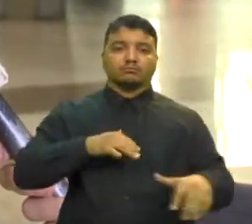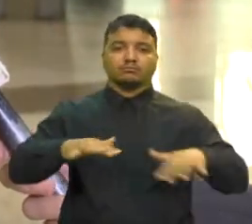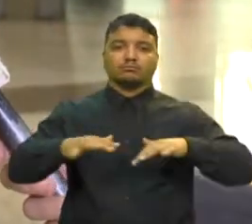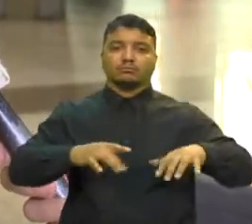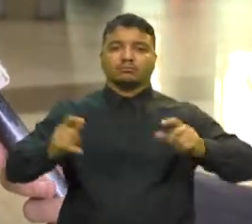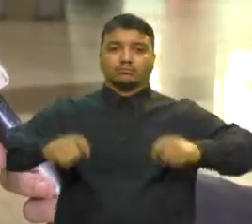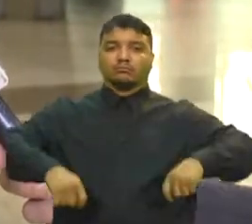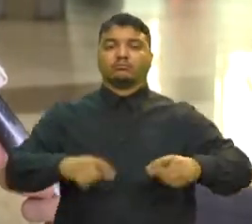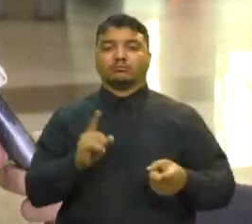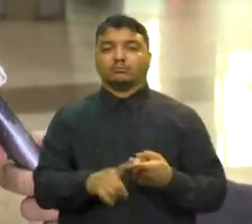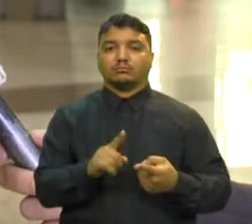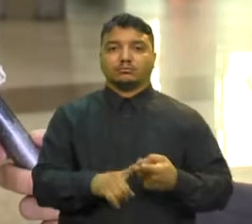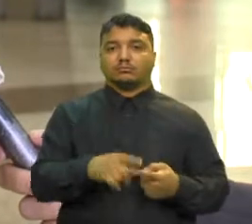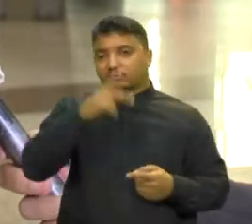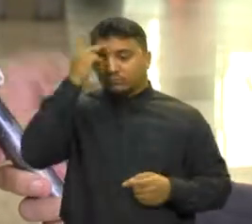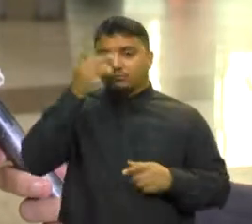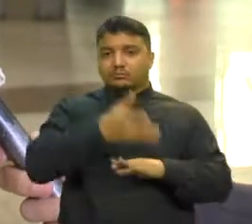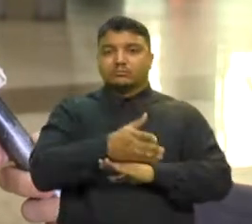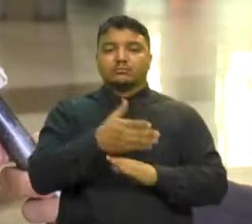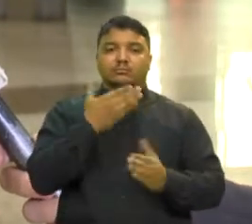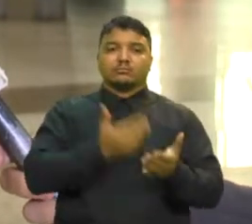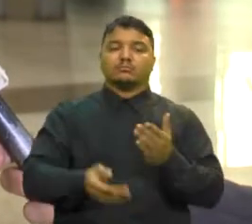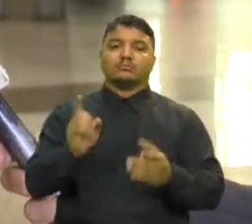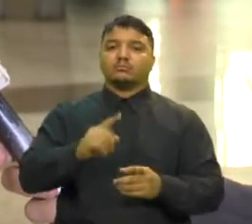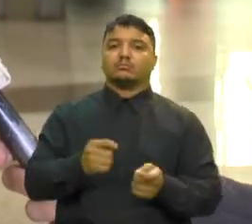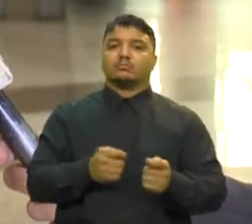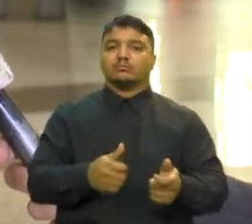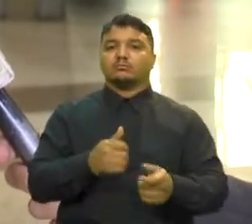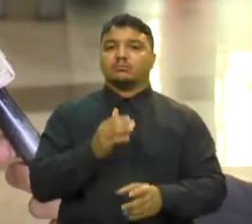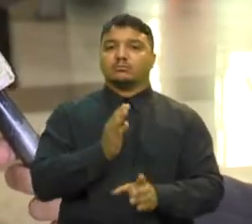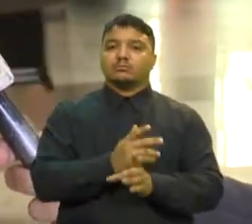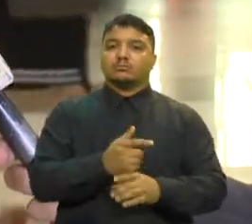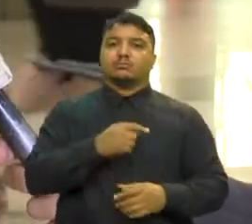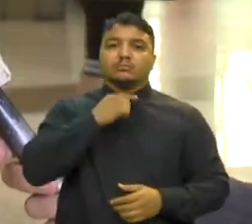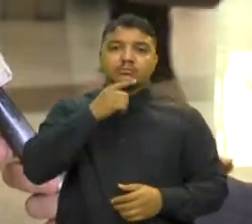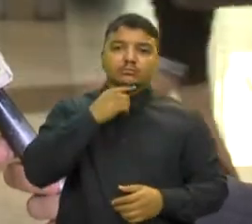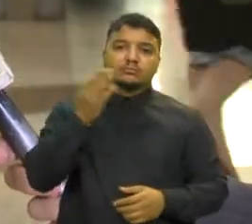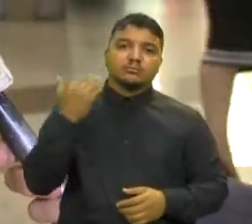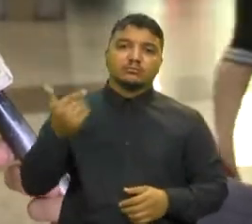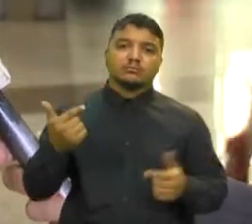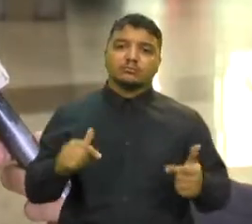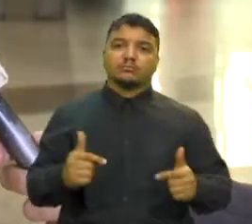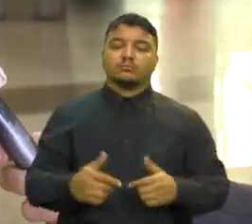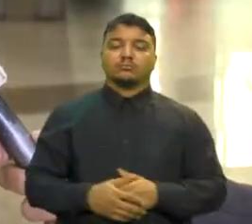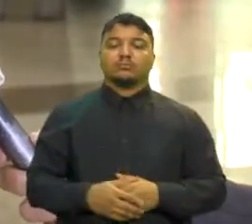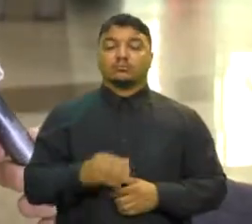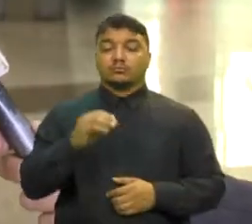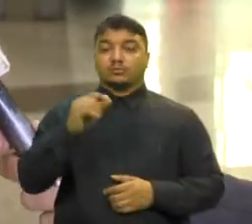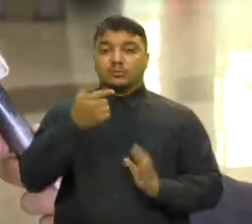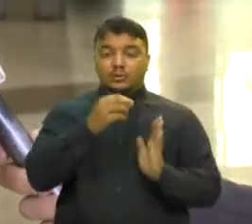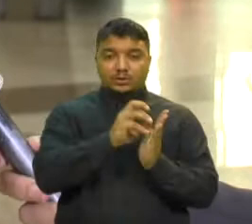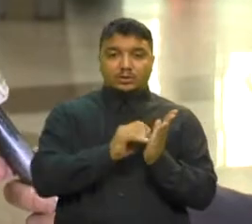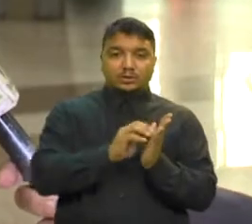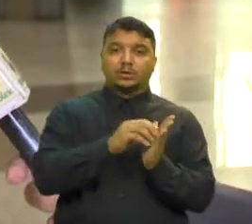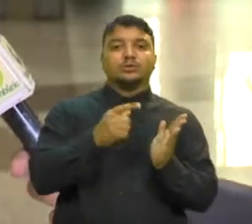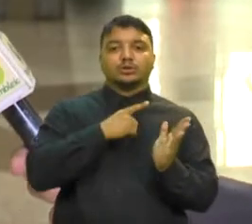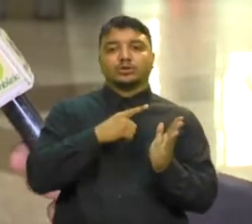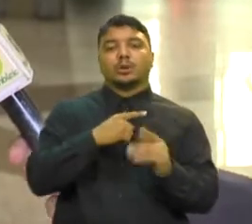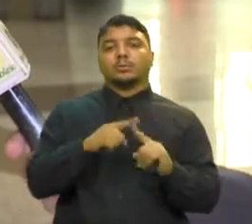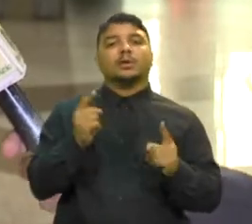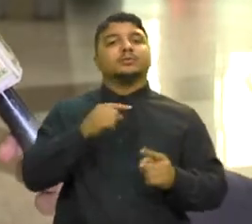E o participante não vai perder a pontuação Porque eles não tinham essa possibilidade O QR Code já existia Mas não com a